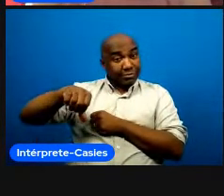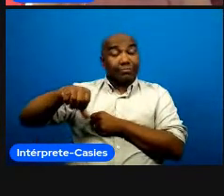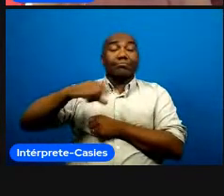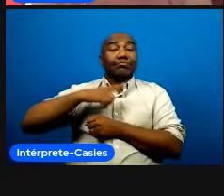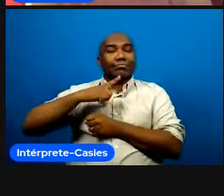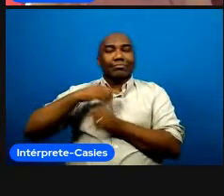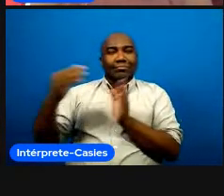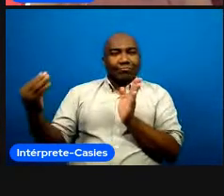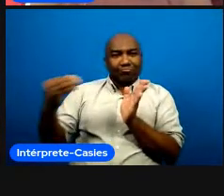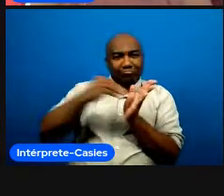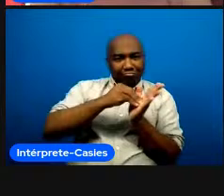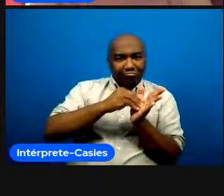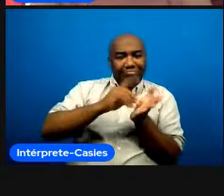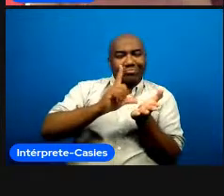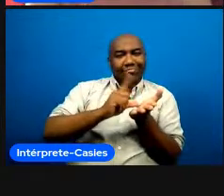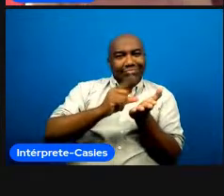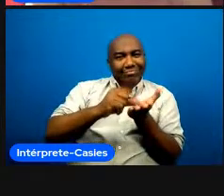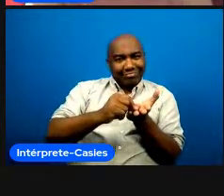artigo